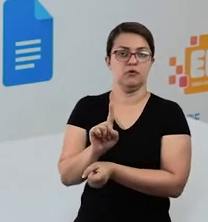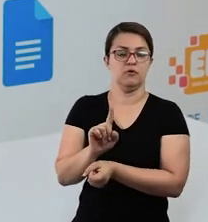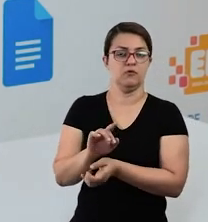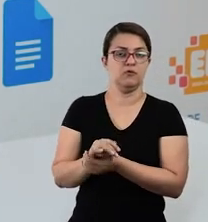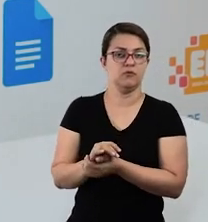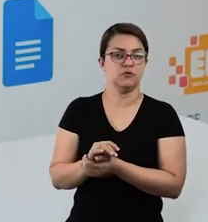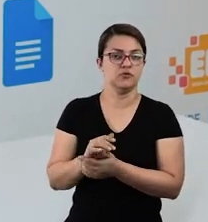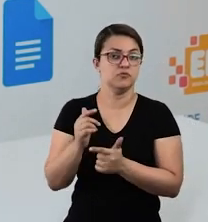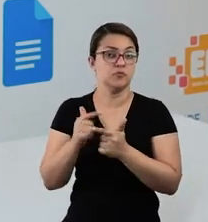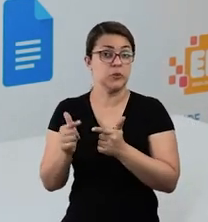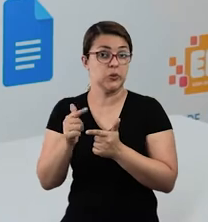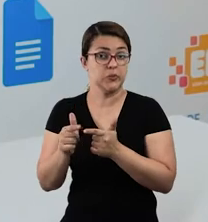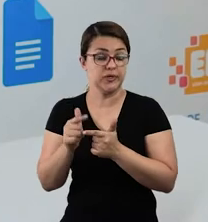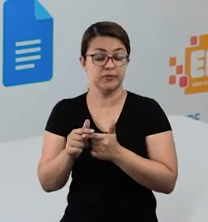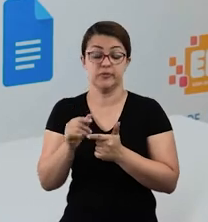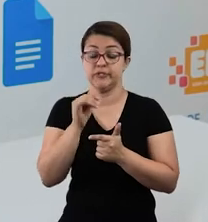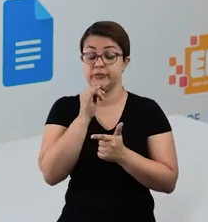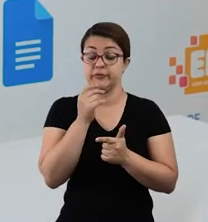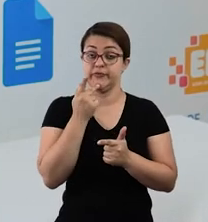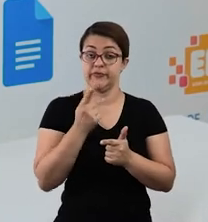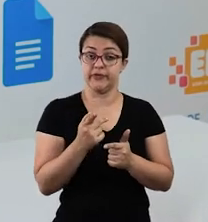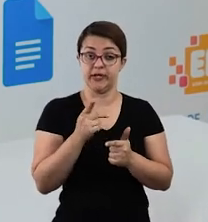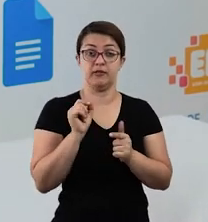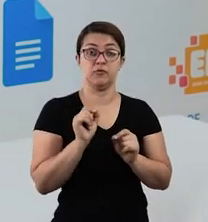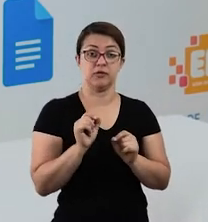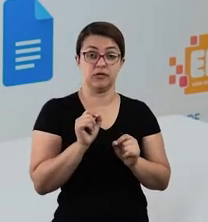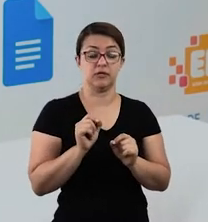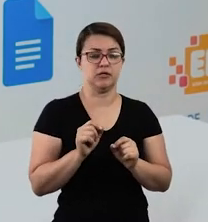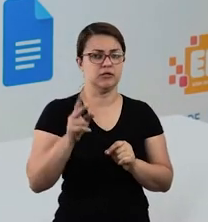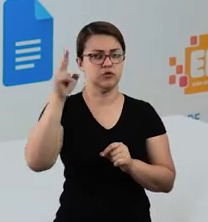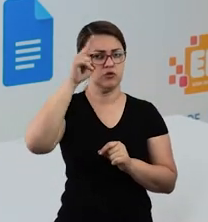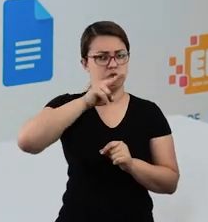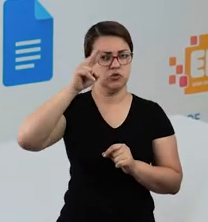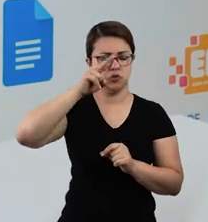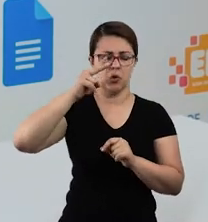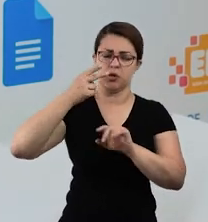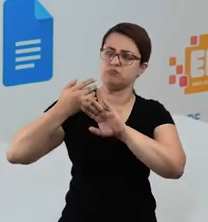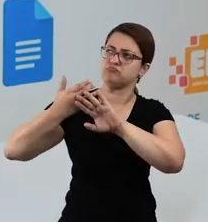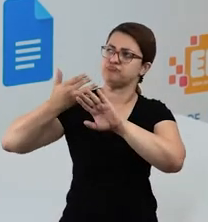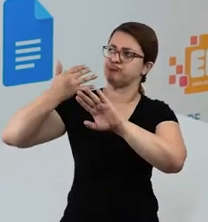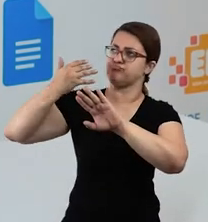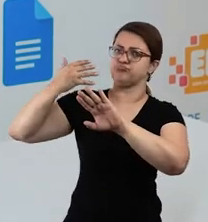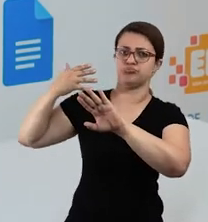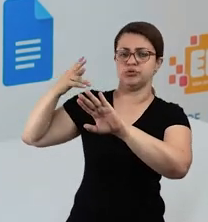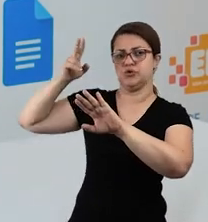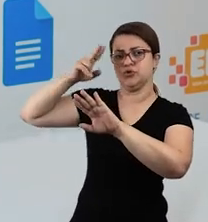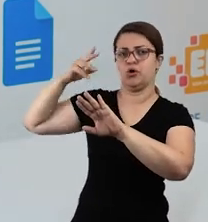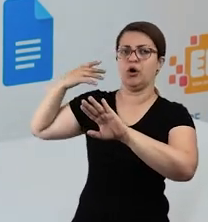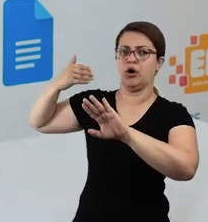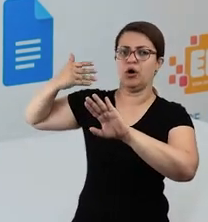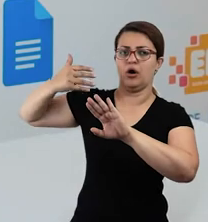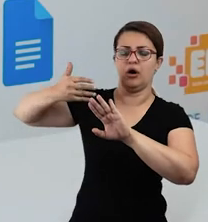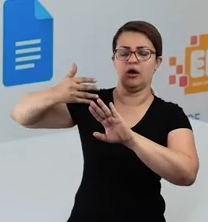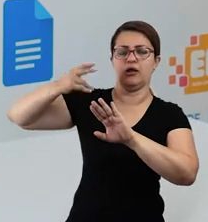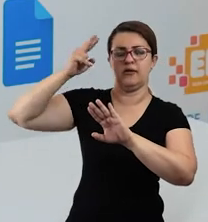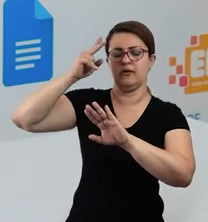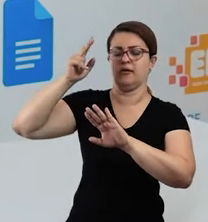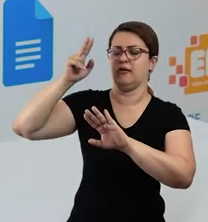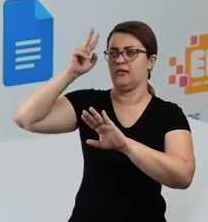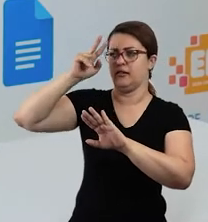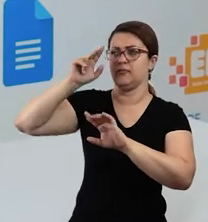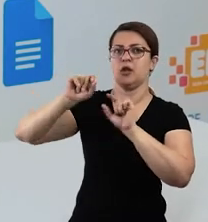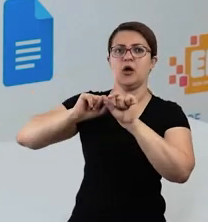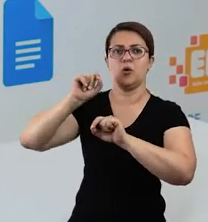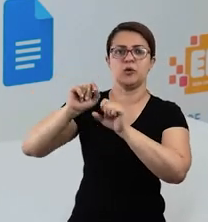Então, muito importante, toda vez que você vai tratar sobre negros na nossa história, nós sempre temos que lembrar, eles não eram escravos.